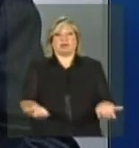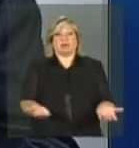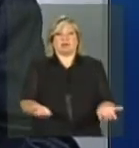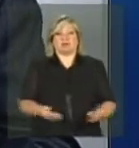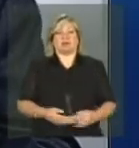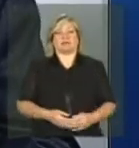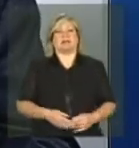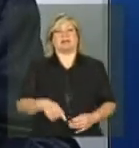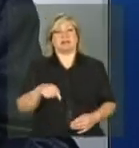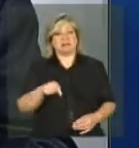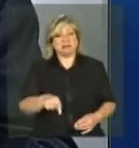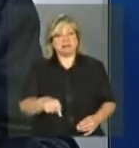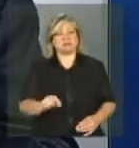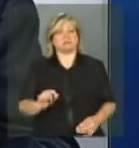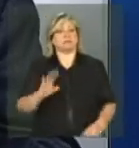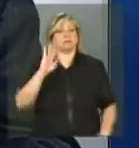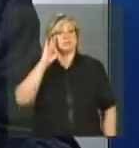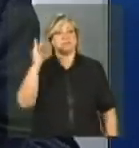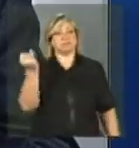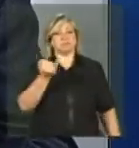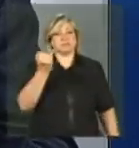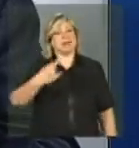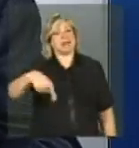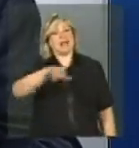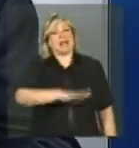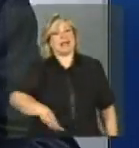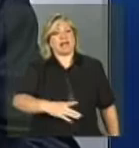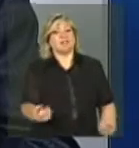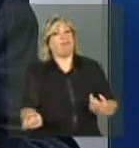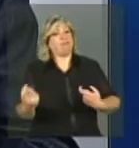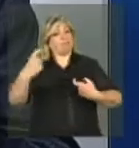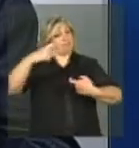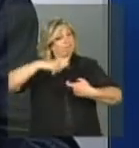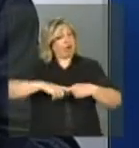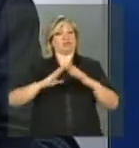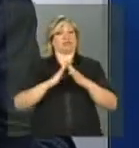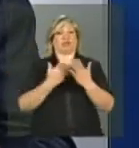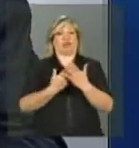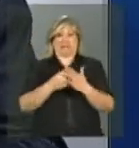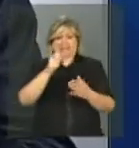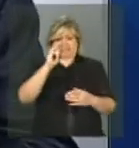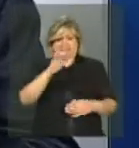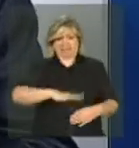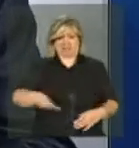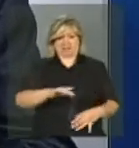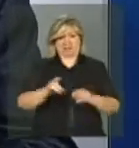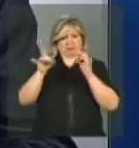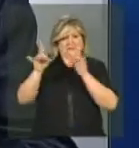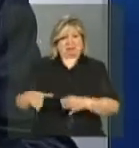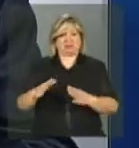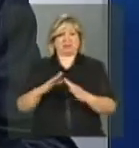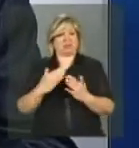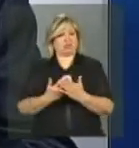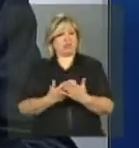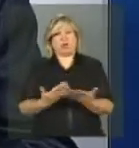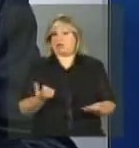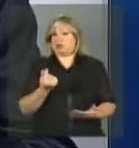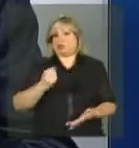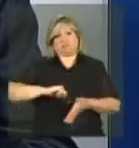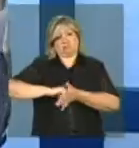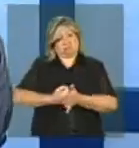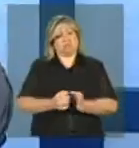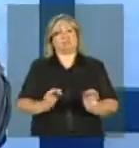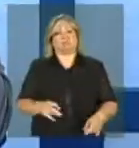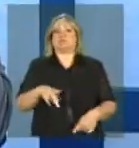emergencial fundamental que elas sejam reinseridas no processo de escolarização para o devido acompanhamento das condicionalidades.